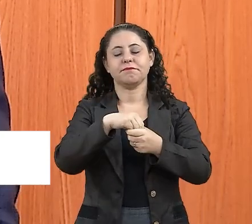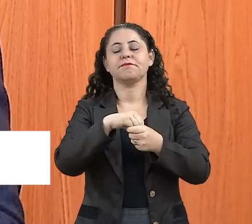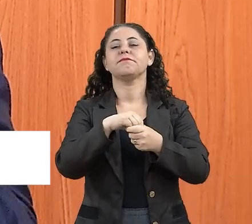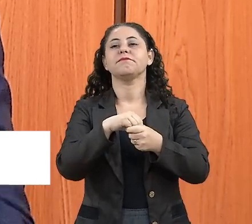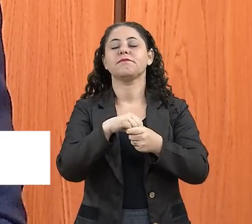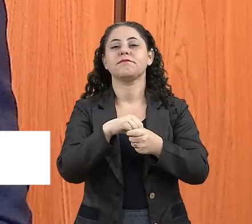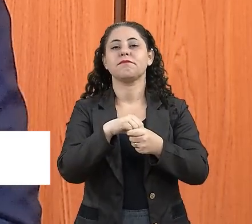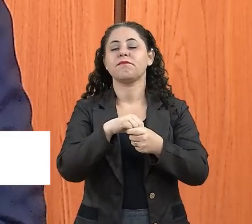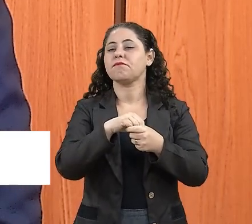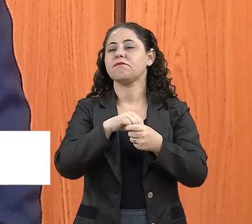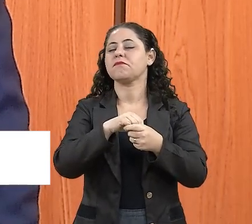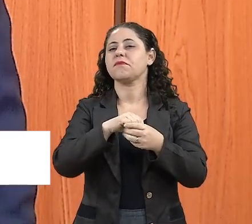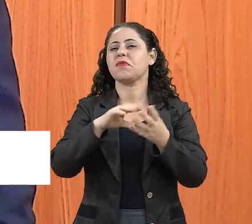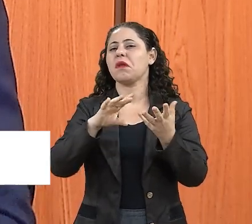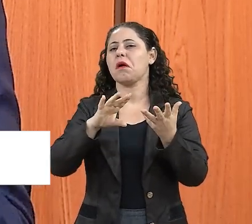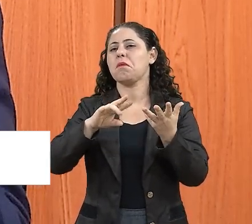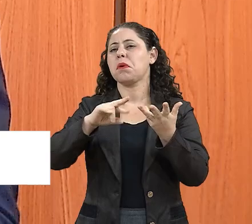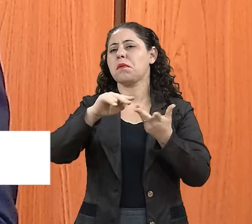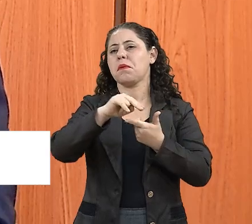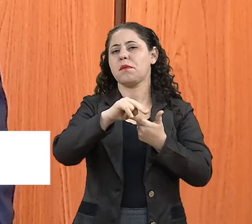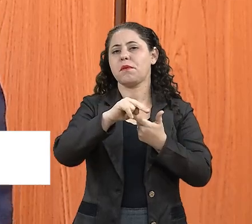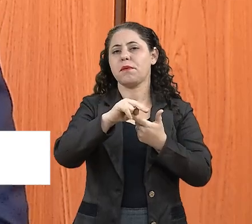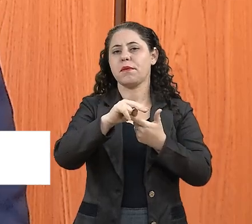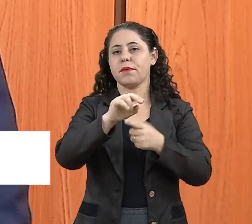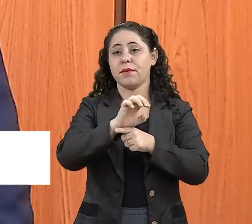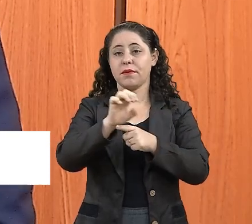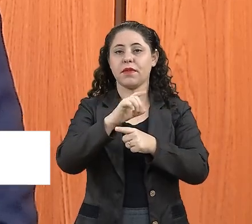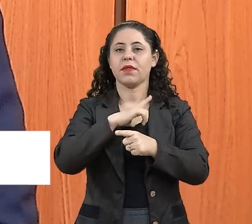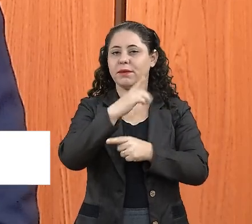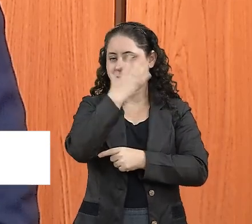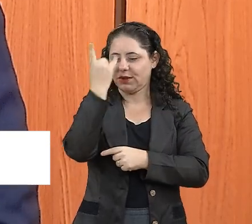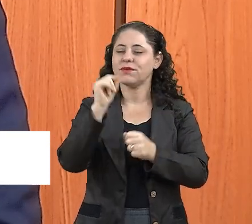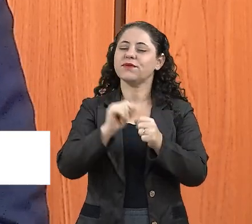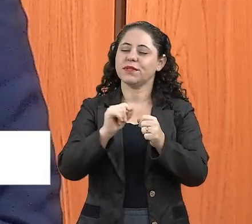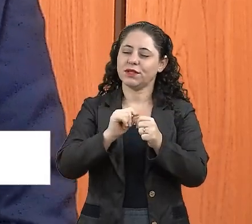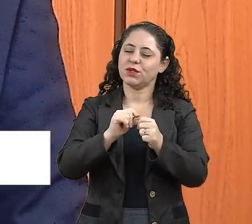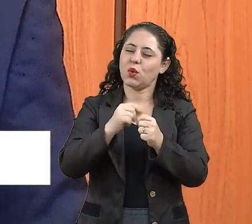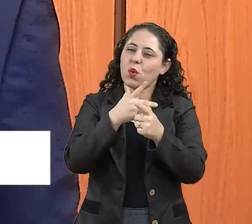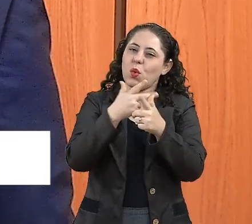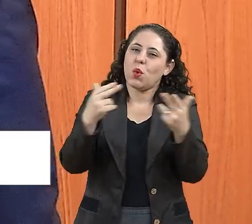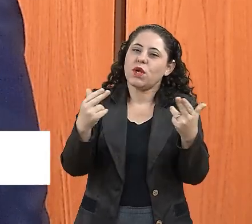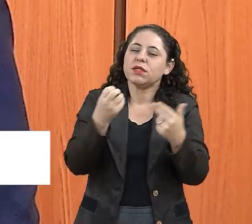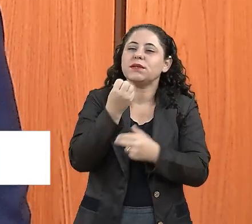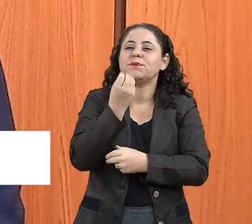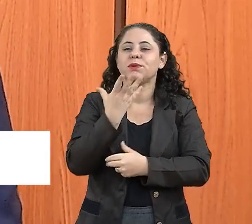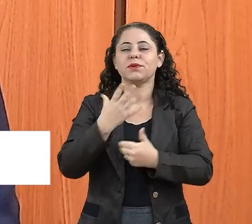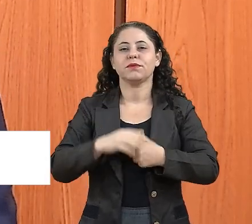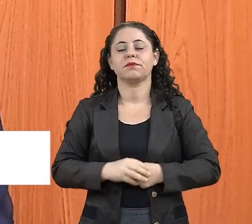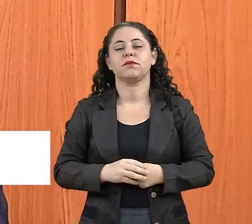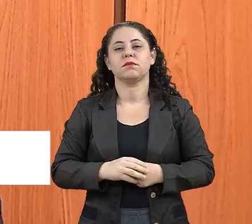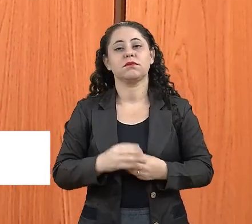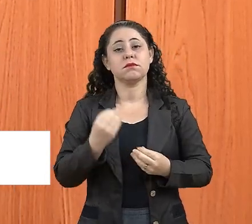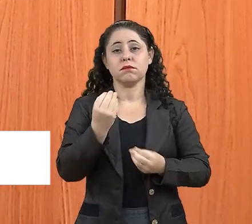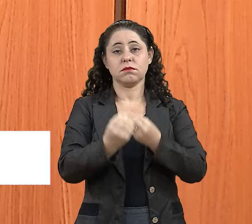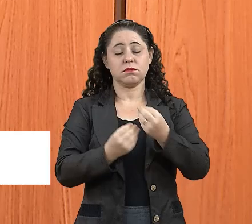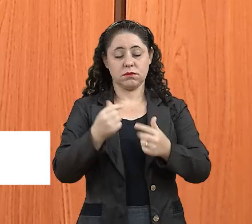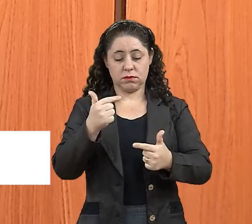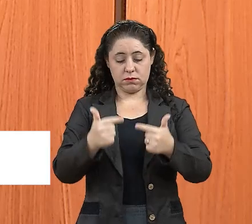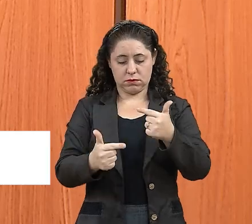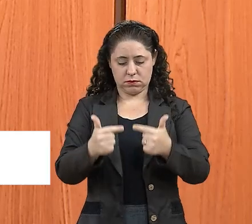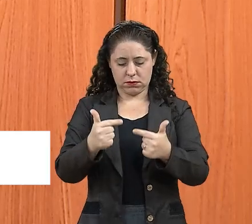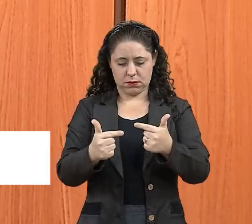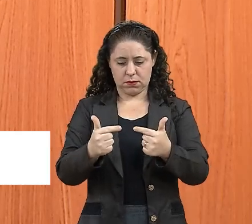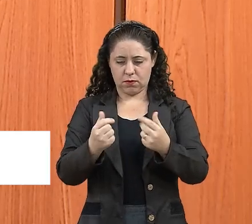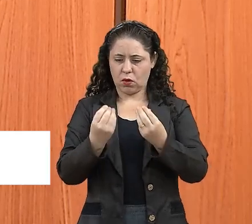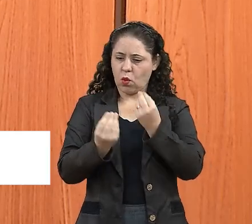e sul-mato-grossense, tem gente fazendo coisa boa. E como que o parlamento pode falar